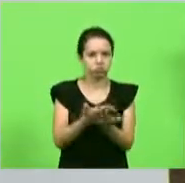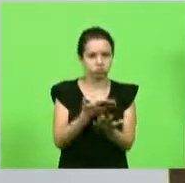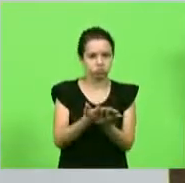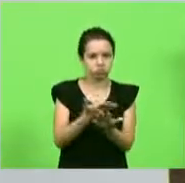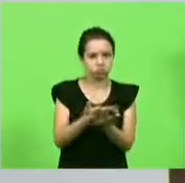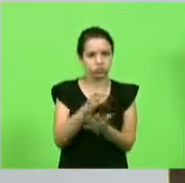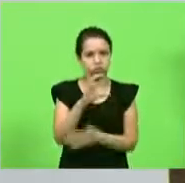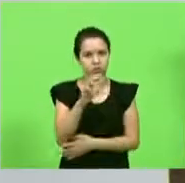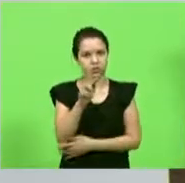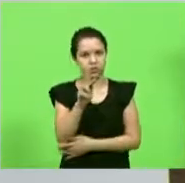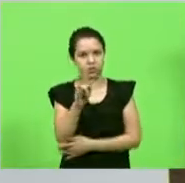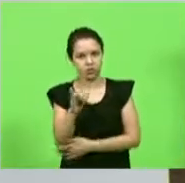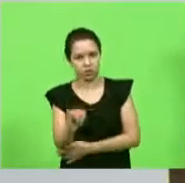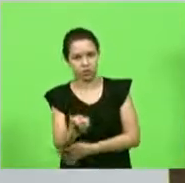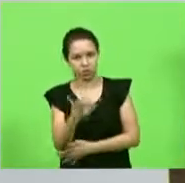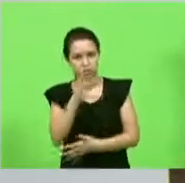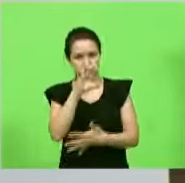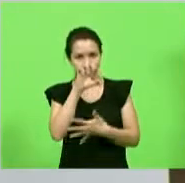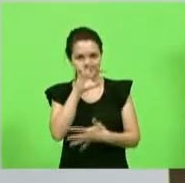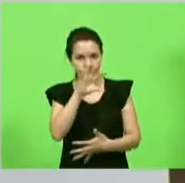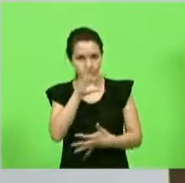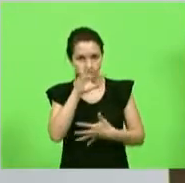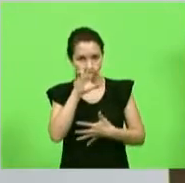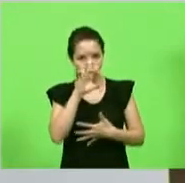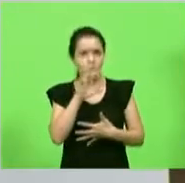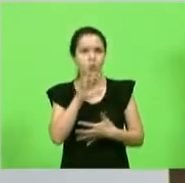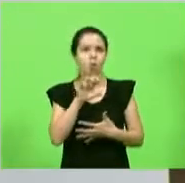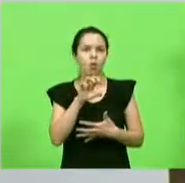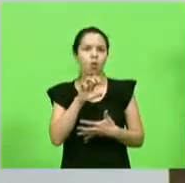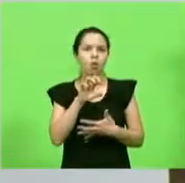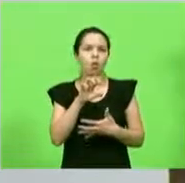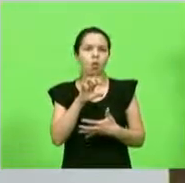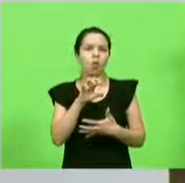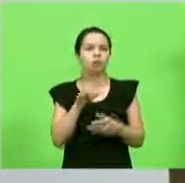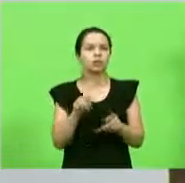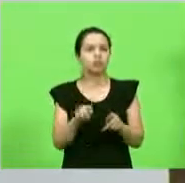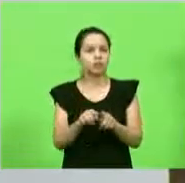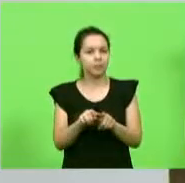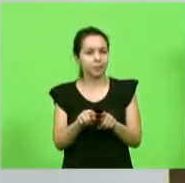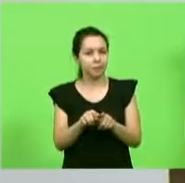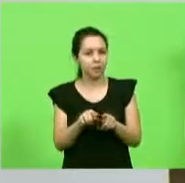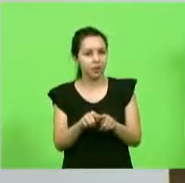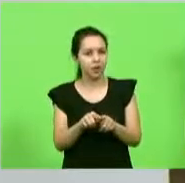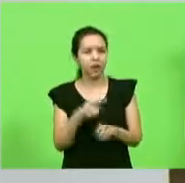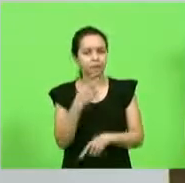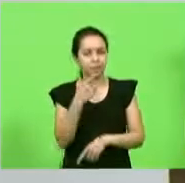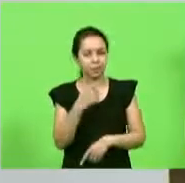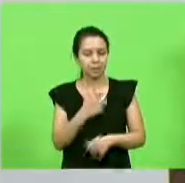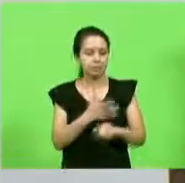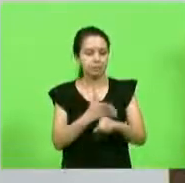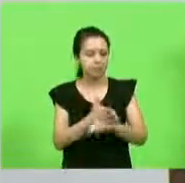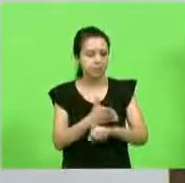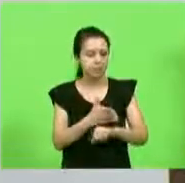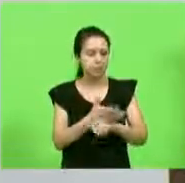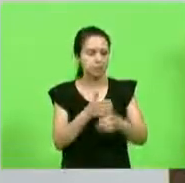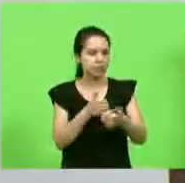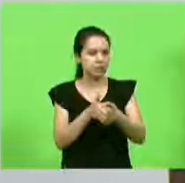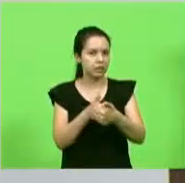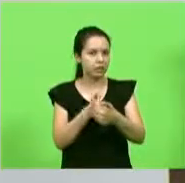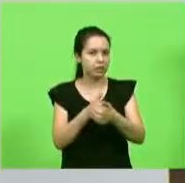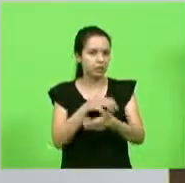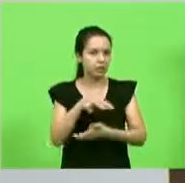dos respiradores, de alguém que participou já de um tribunal